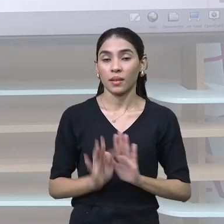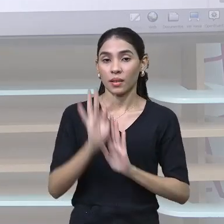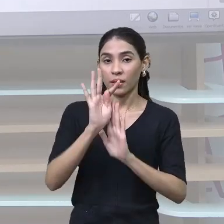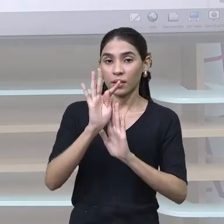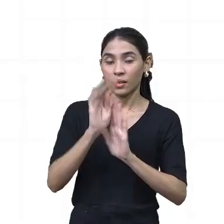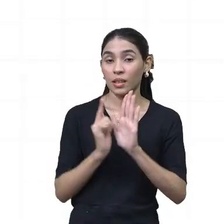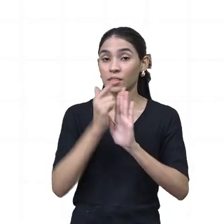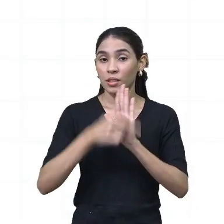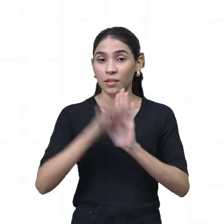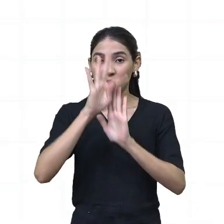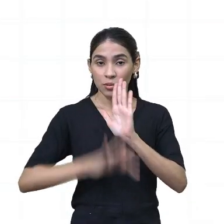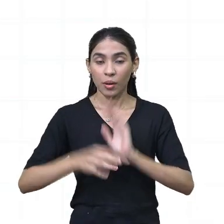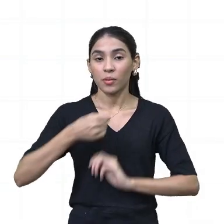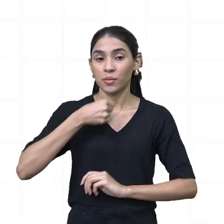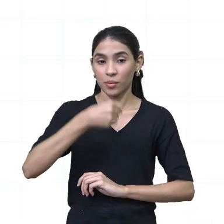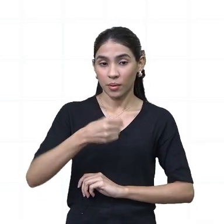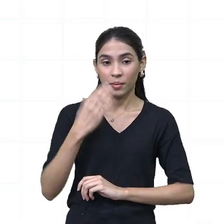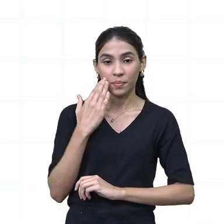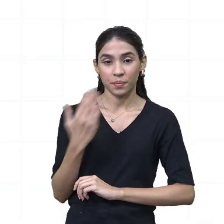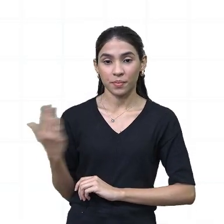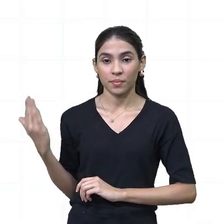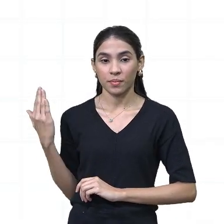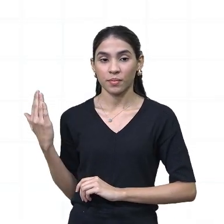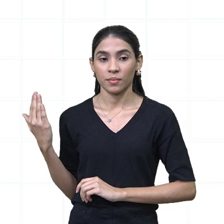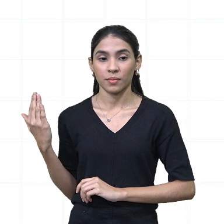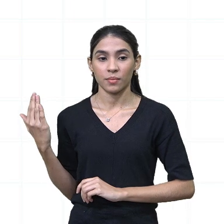jornalístico. Acompanhe aí na tela.